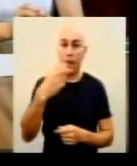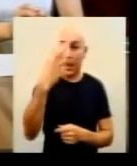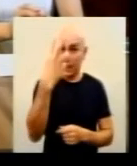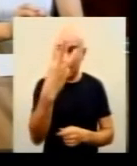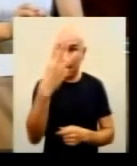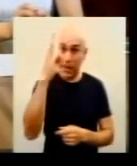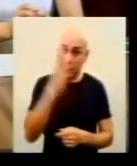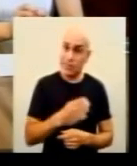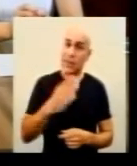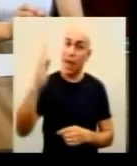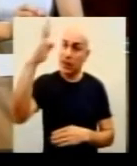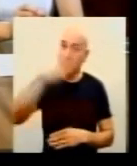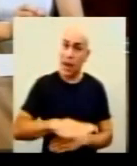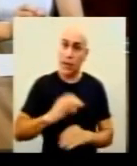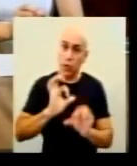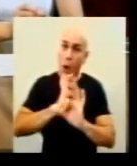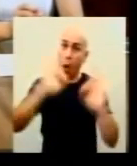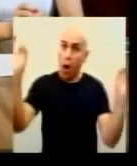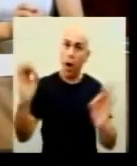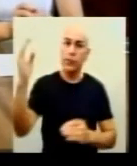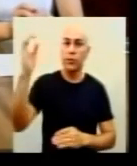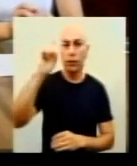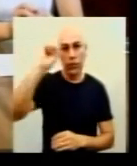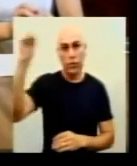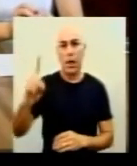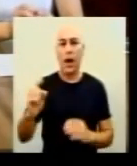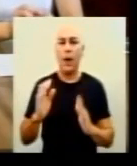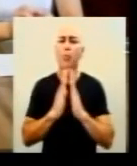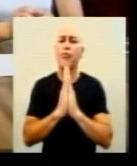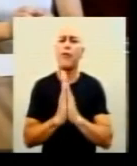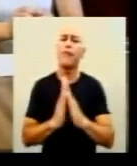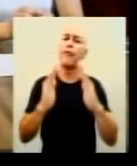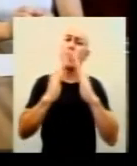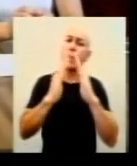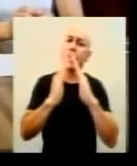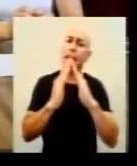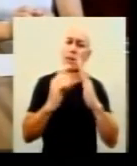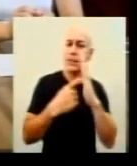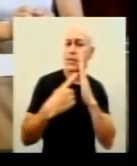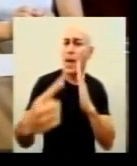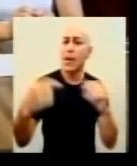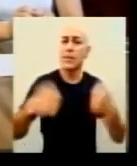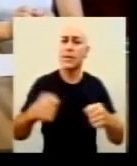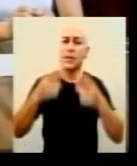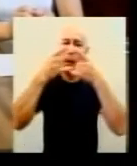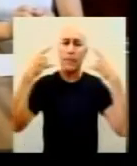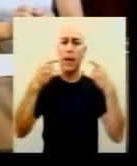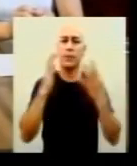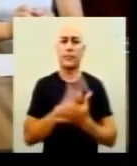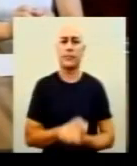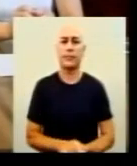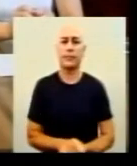3h30 da tarde. Um ótimo dia a todos. Por favor, fique em casa. Se tiver que sair, use a máscara.